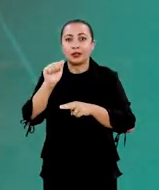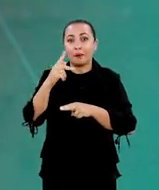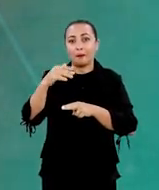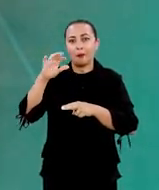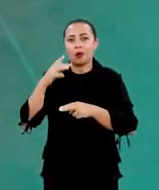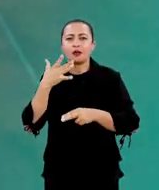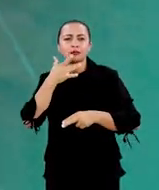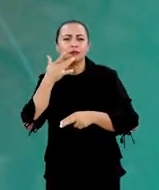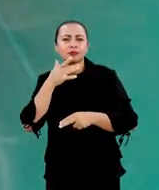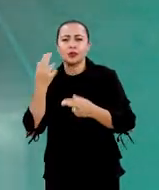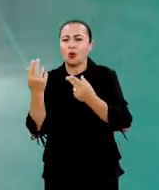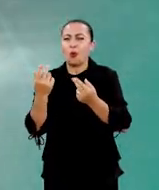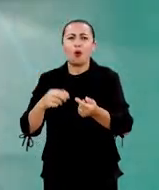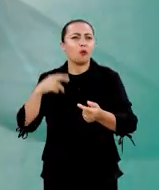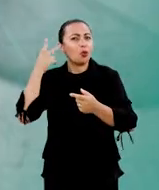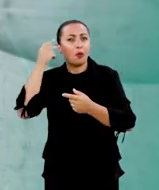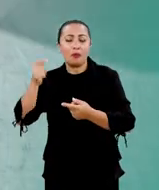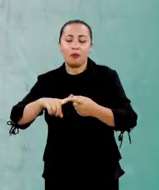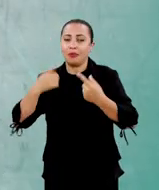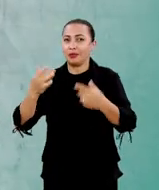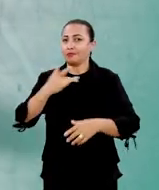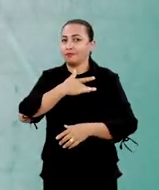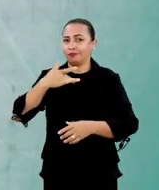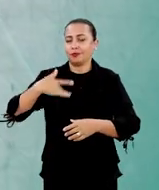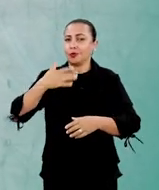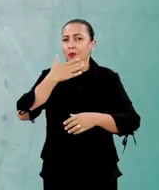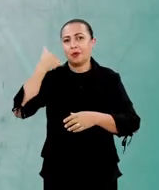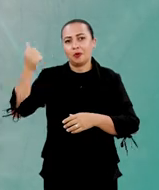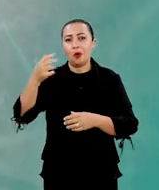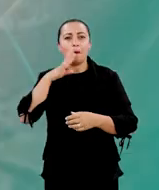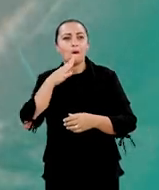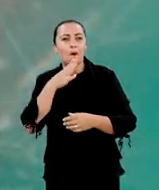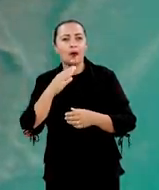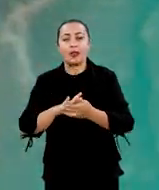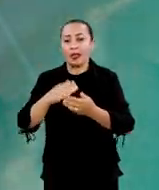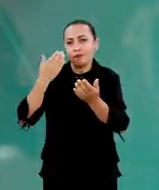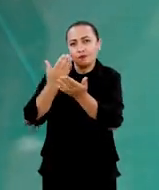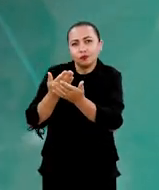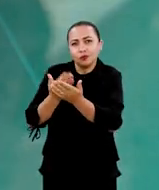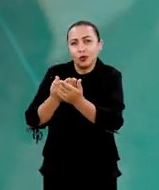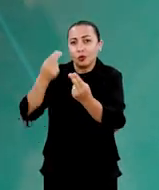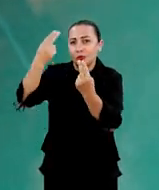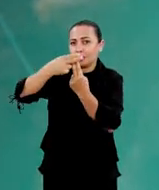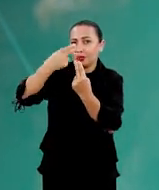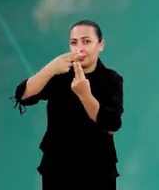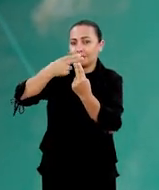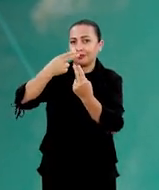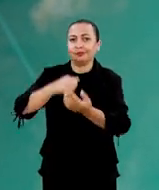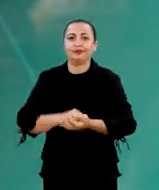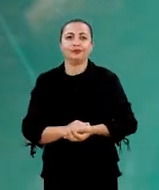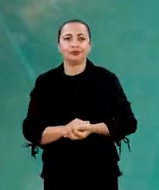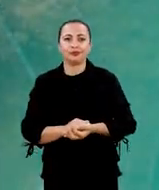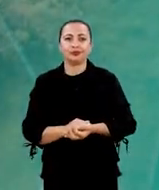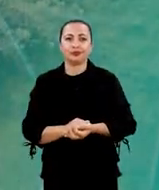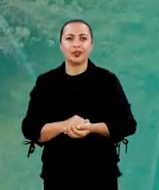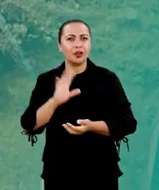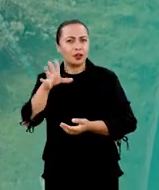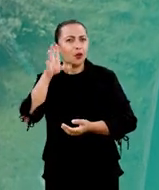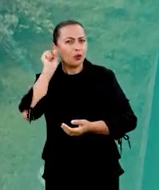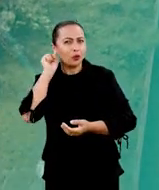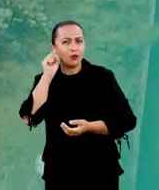de sapucaia, tão gostoso quanto tradicional, só que mais saudável. Conheça através de um estudo do Instituto Federal Baiano.